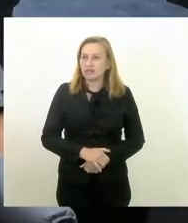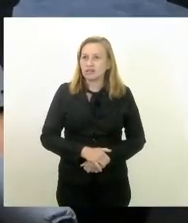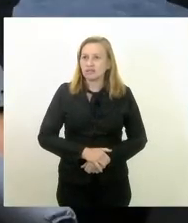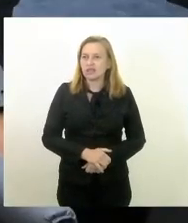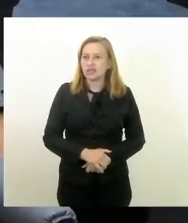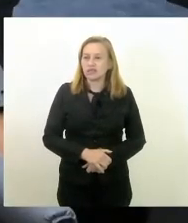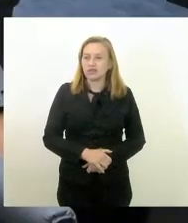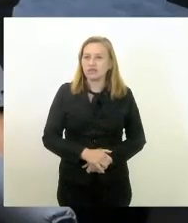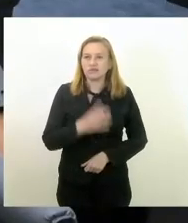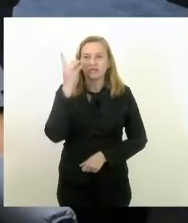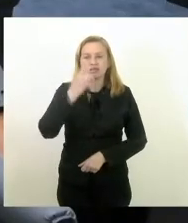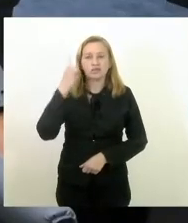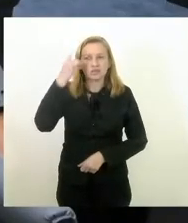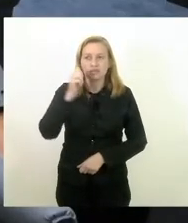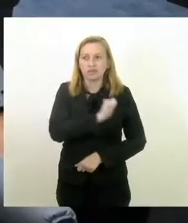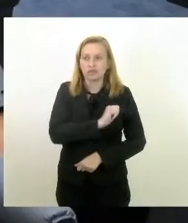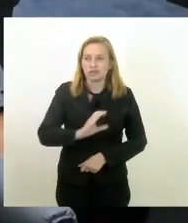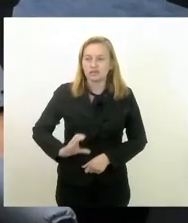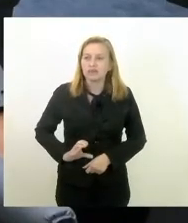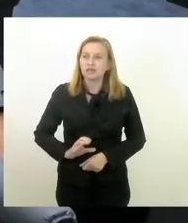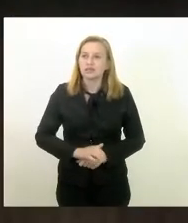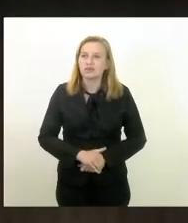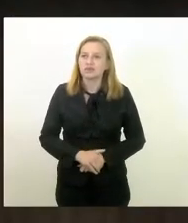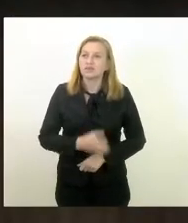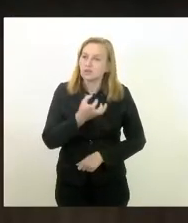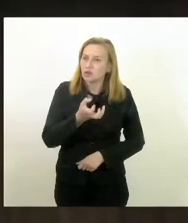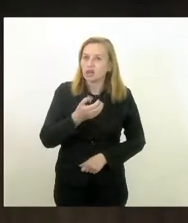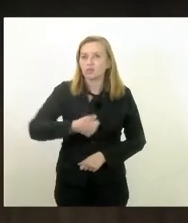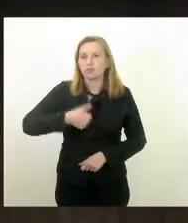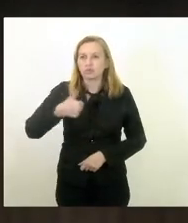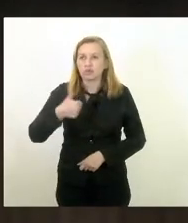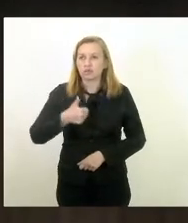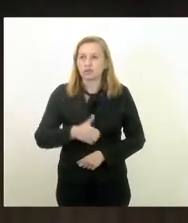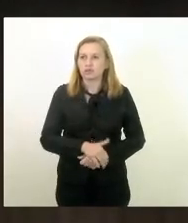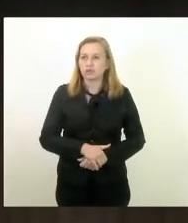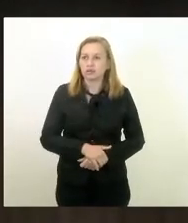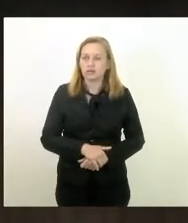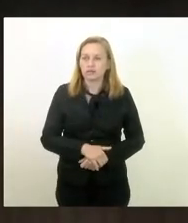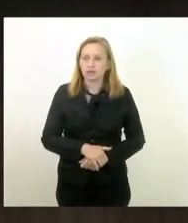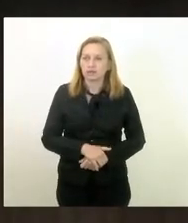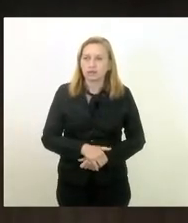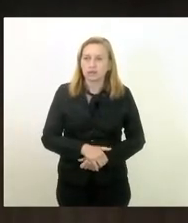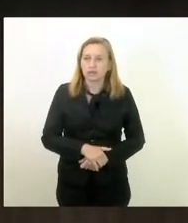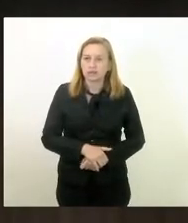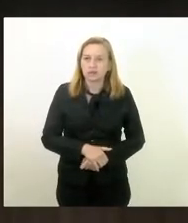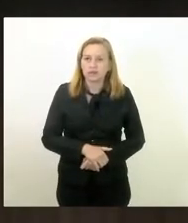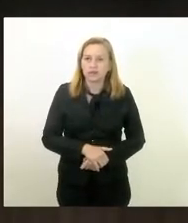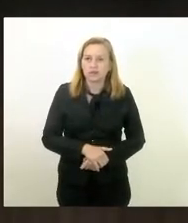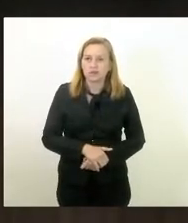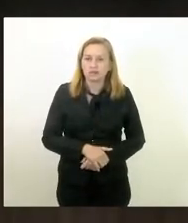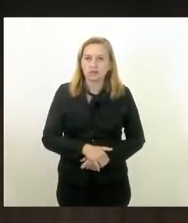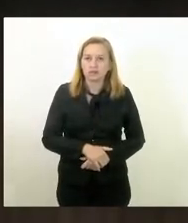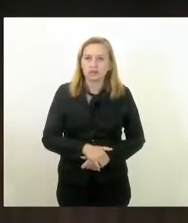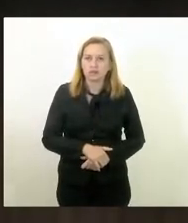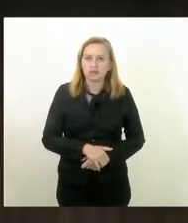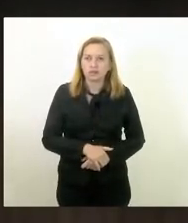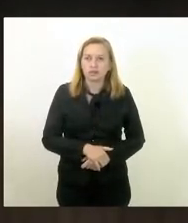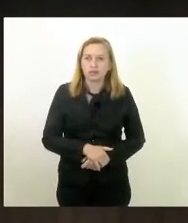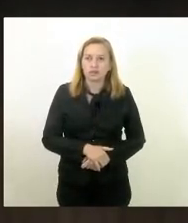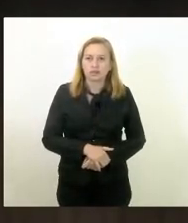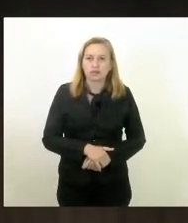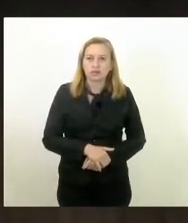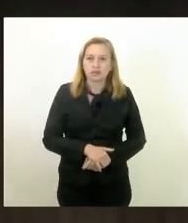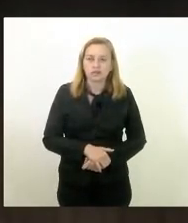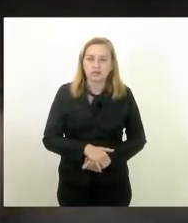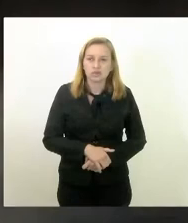deputado André Ciliano eu quero em primeiro lugar ressaltar esse anúncio feito